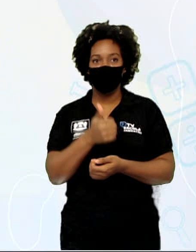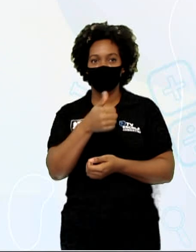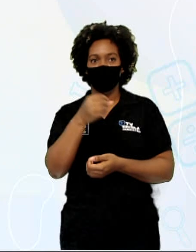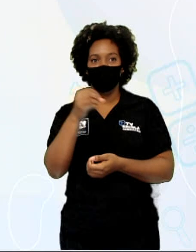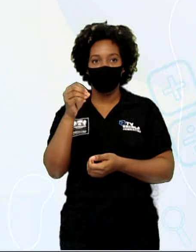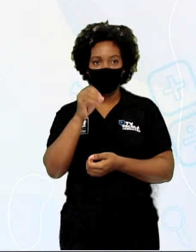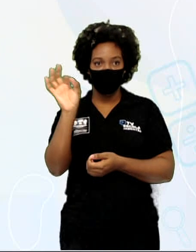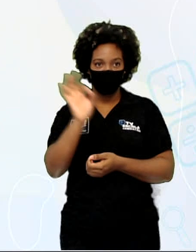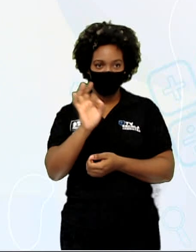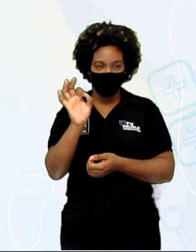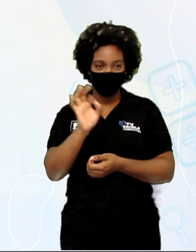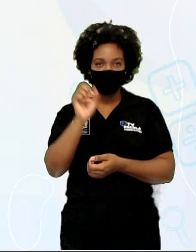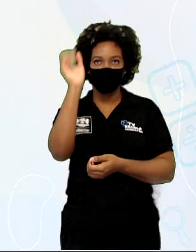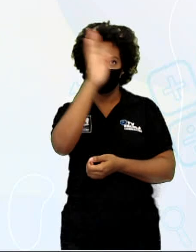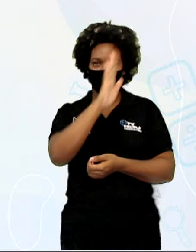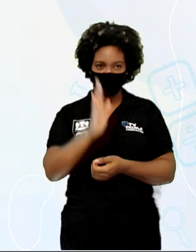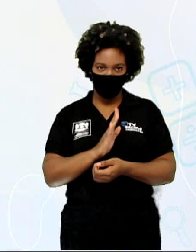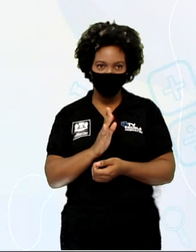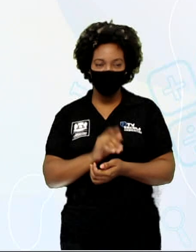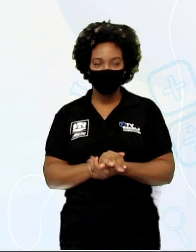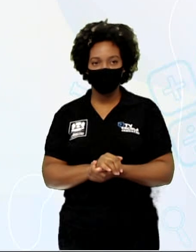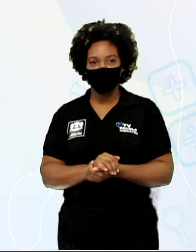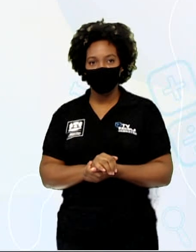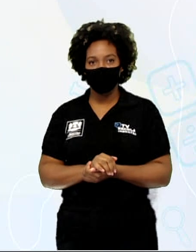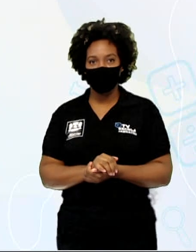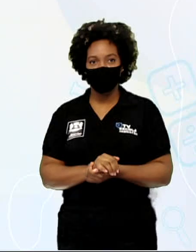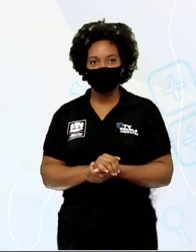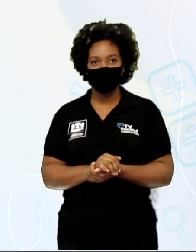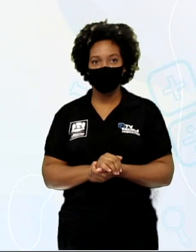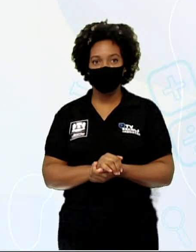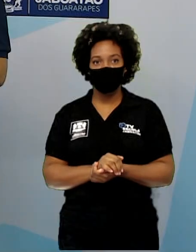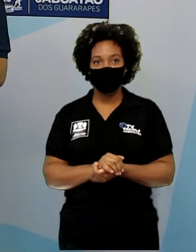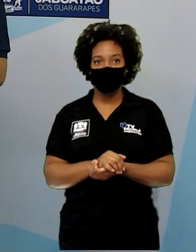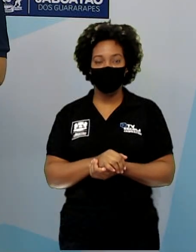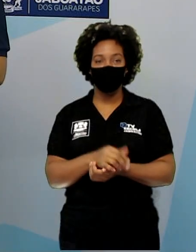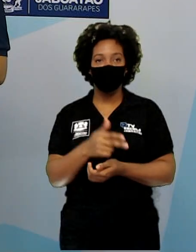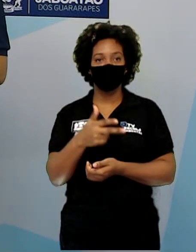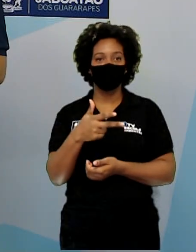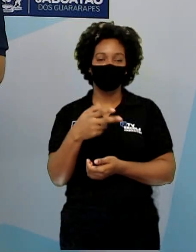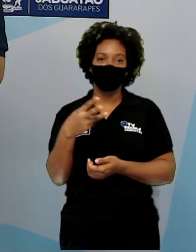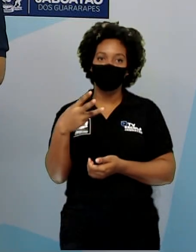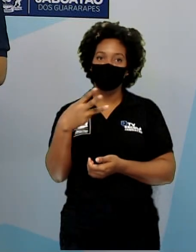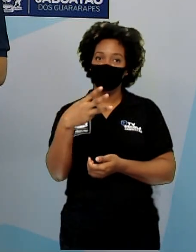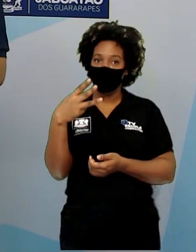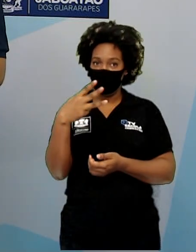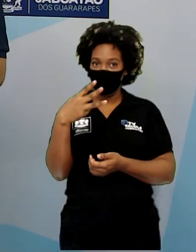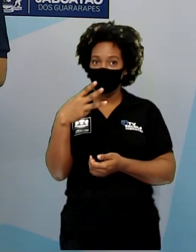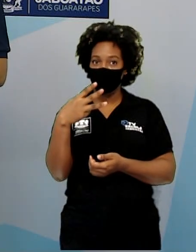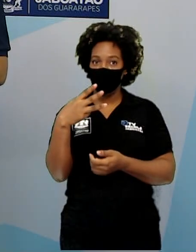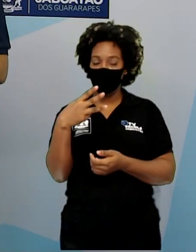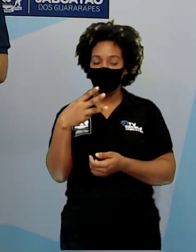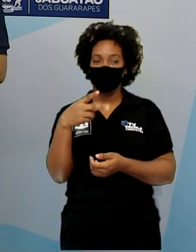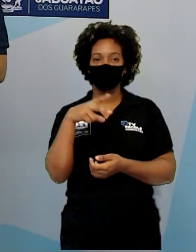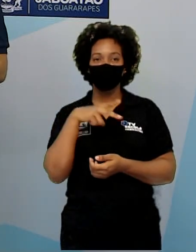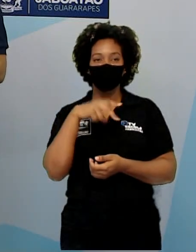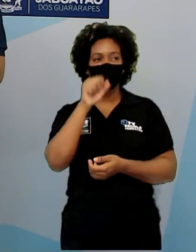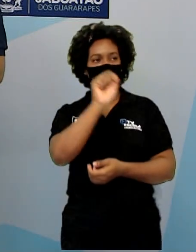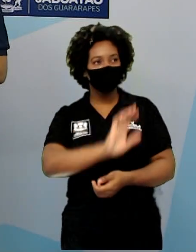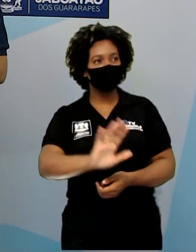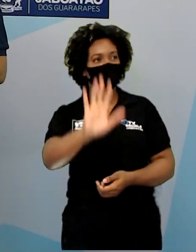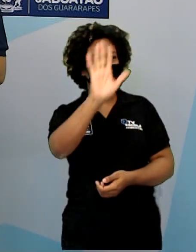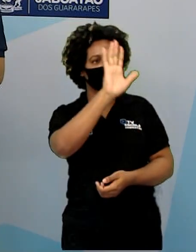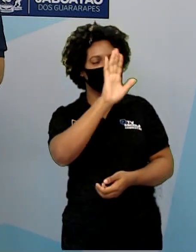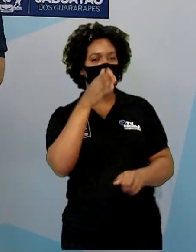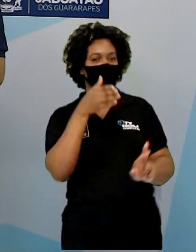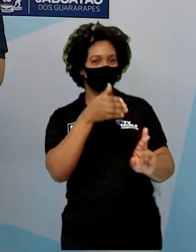um slogan pequeno. Em cima eu já tenho a imagem do produto, a referência